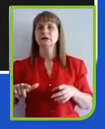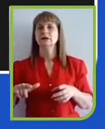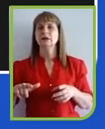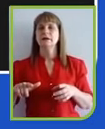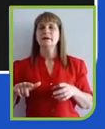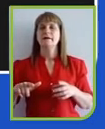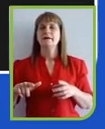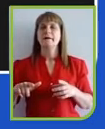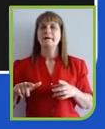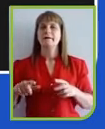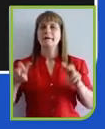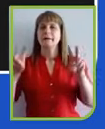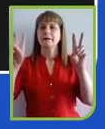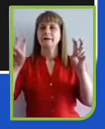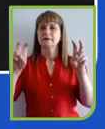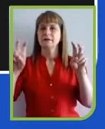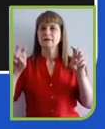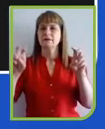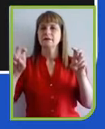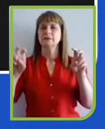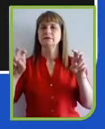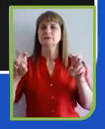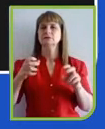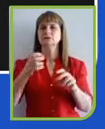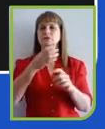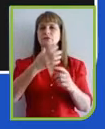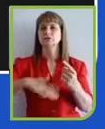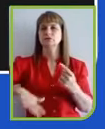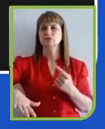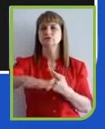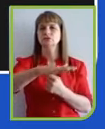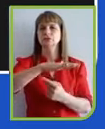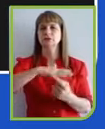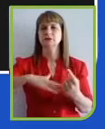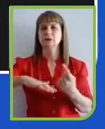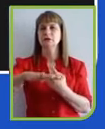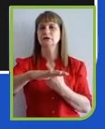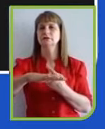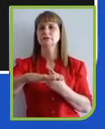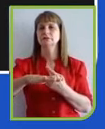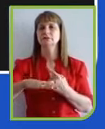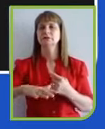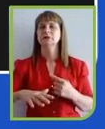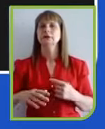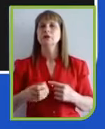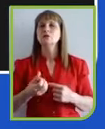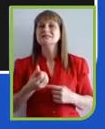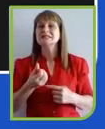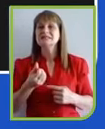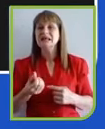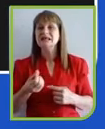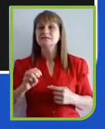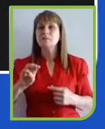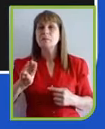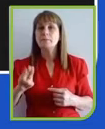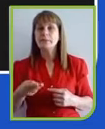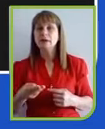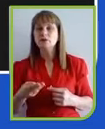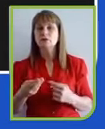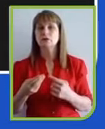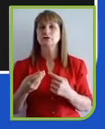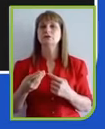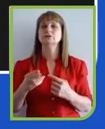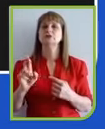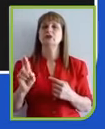do Brasil. 6 bilhões de reais foram muito úteis para melhorar a estrutura de hospitais,